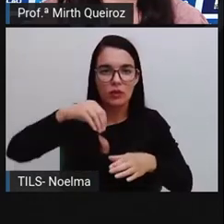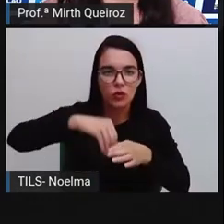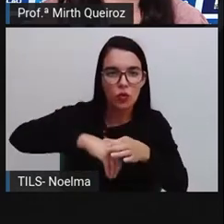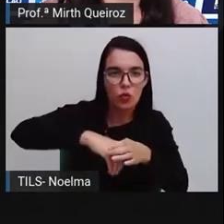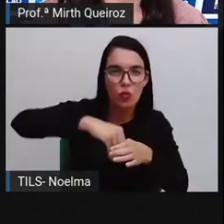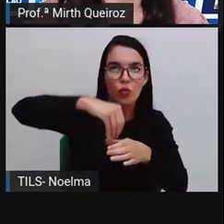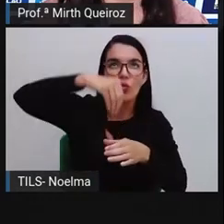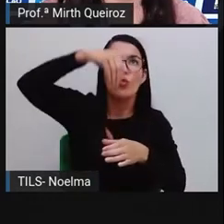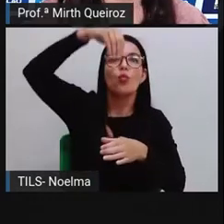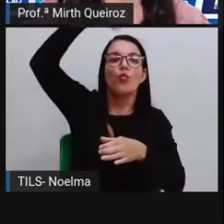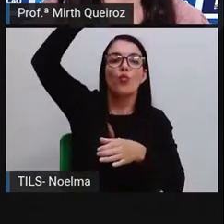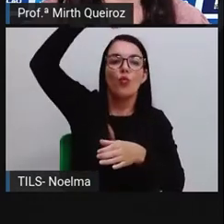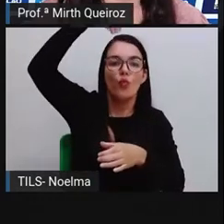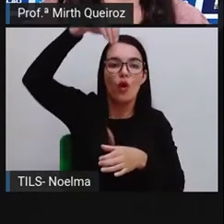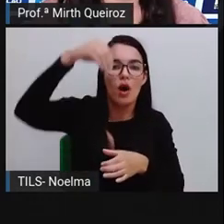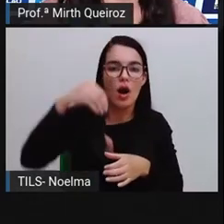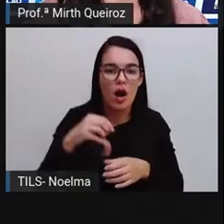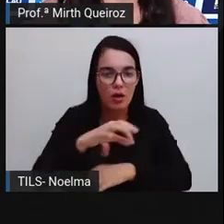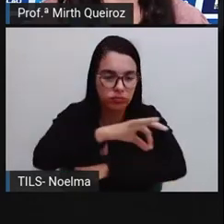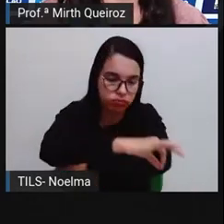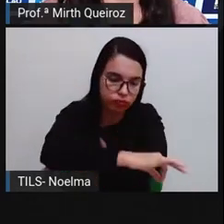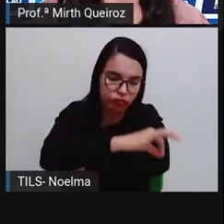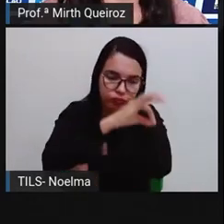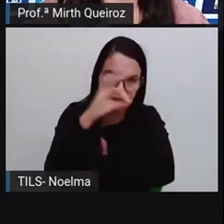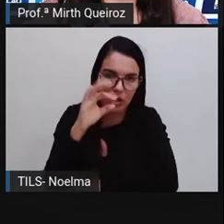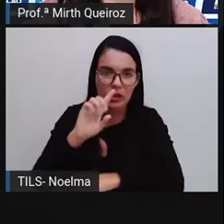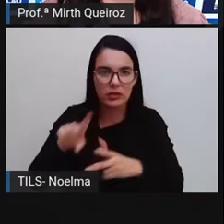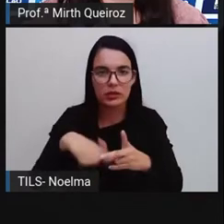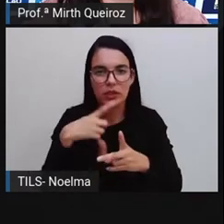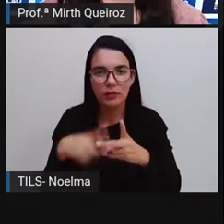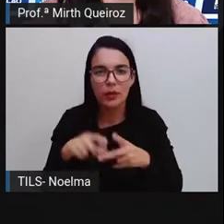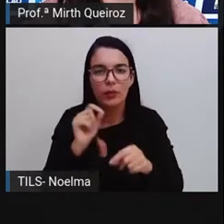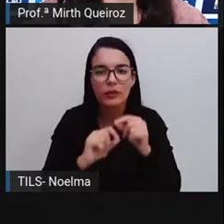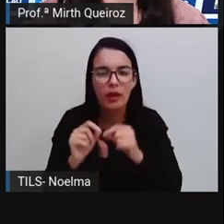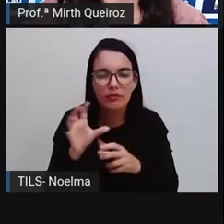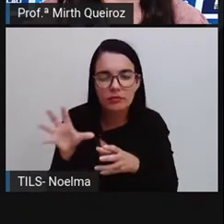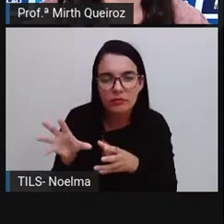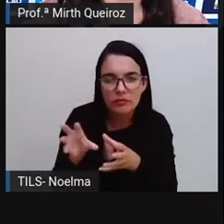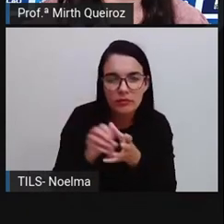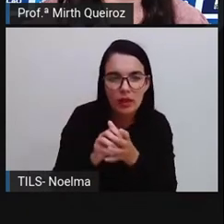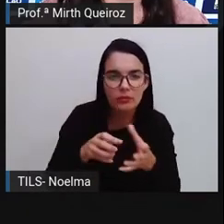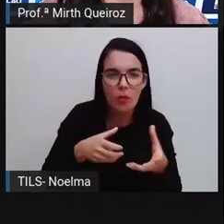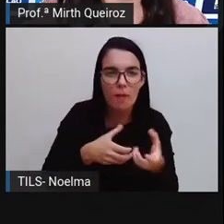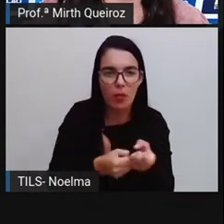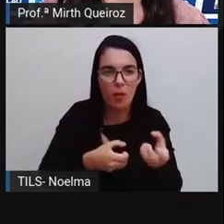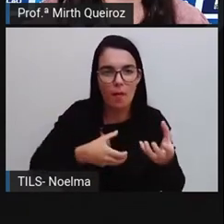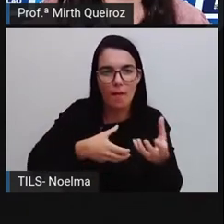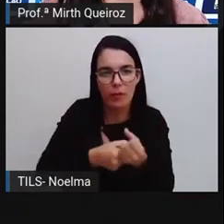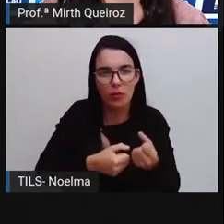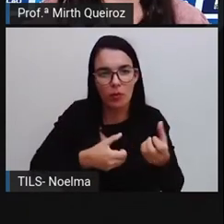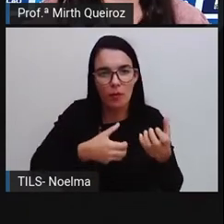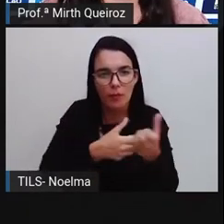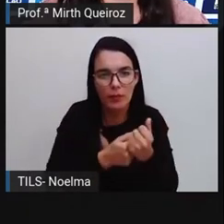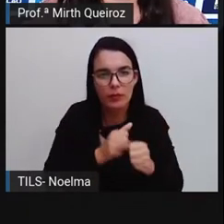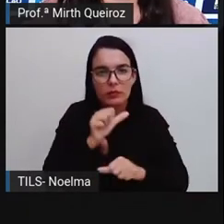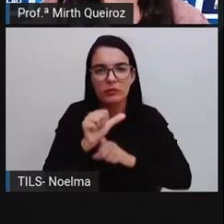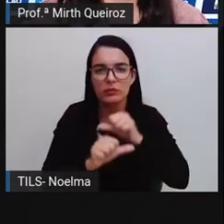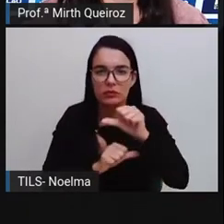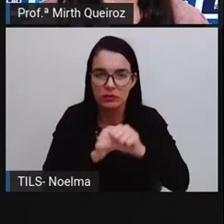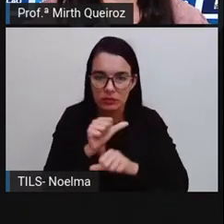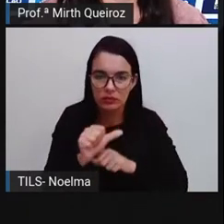até a superfície. E logo após, o petróleo vai ser captado por meio de um bombeamento, onde vai ser